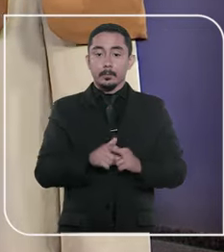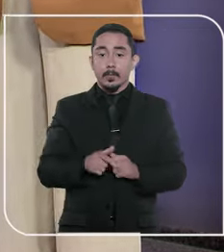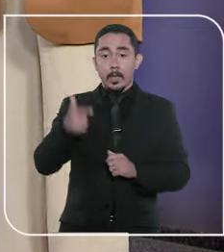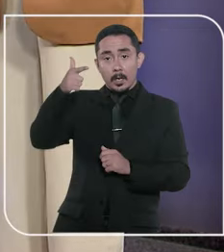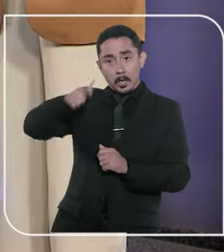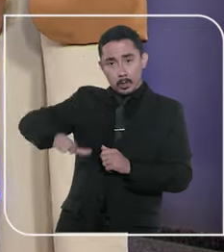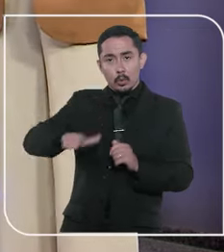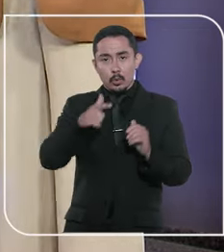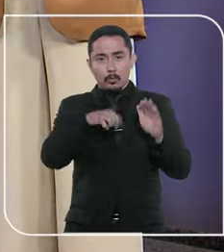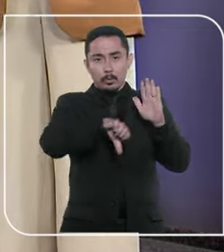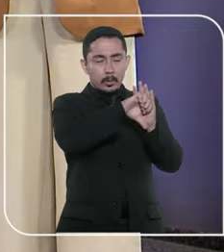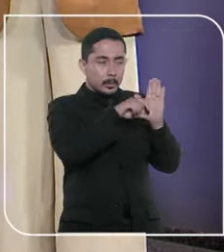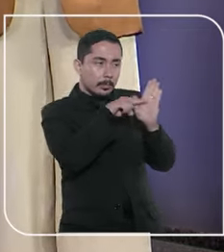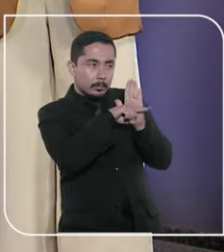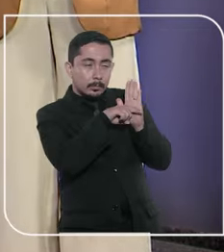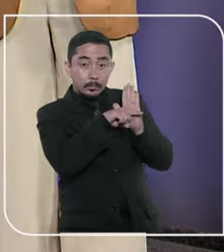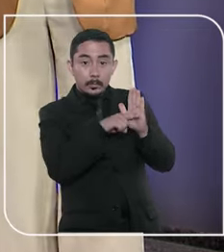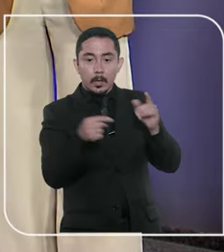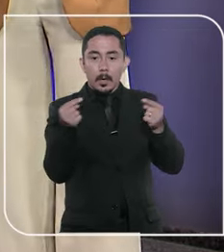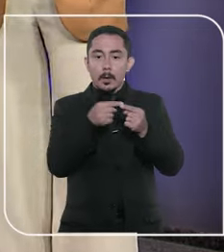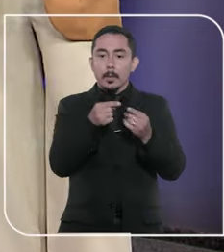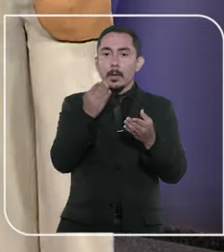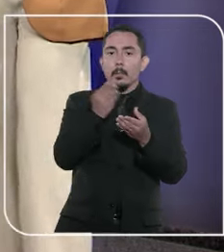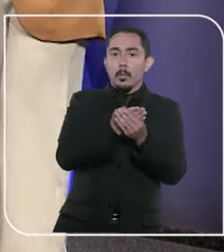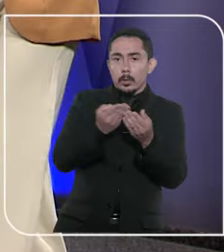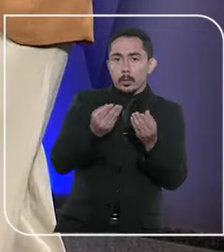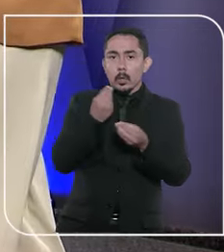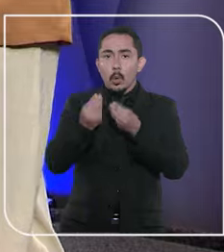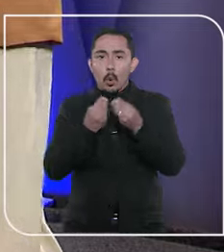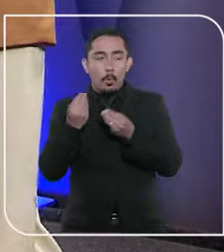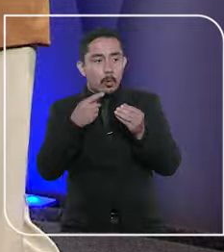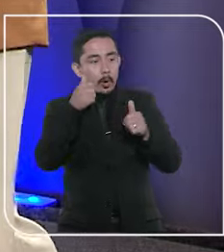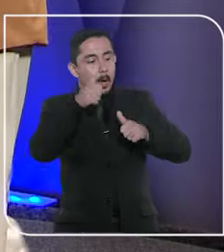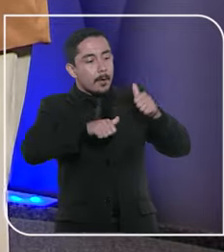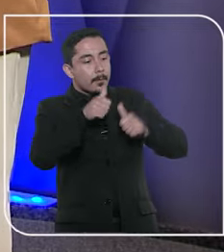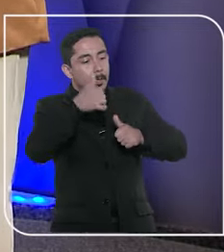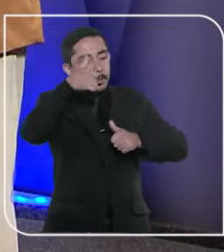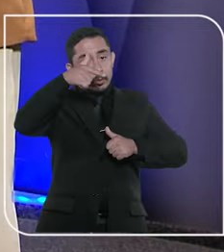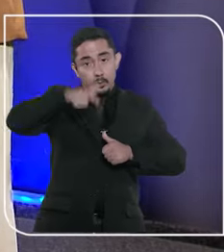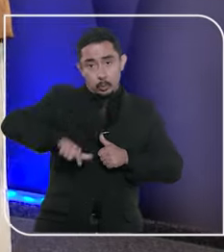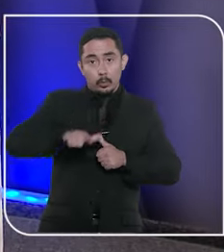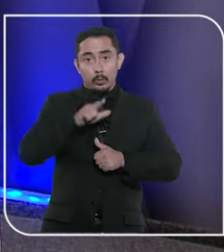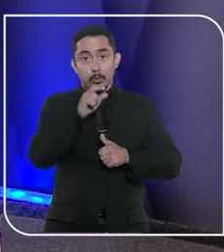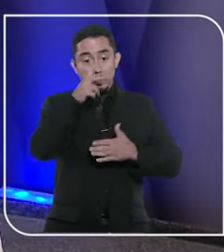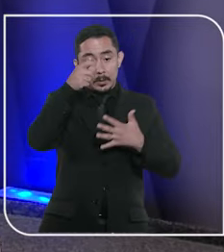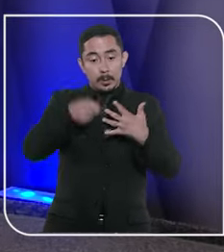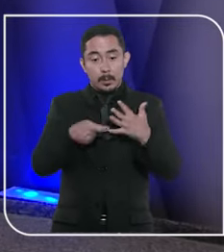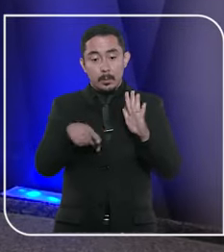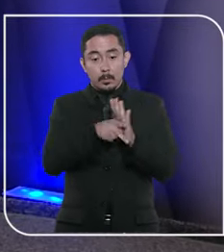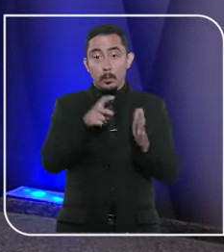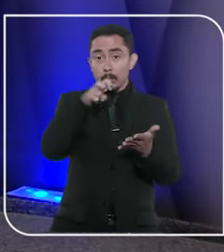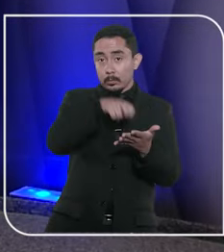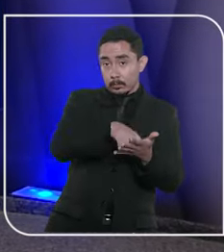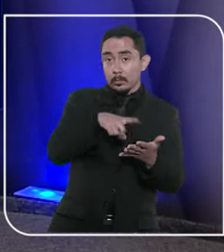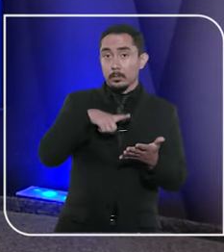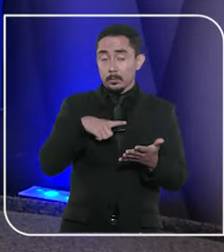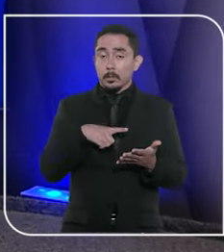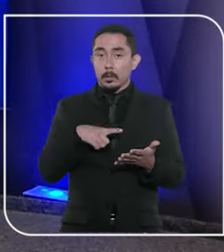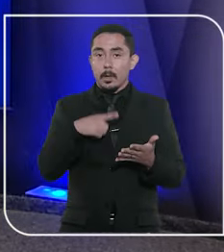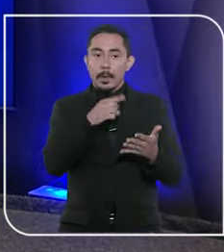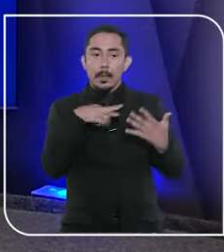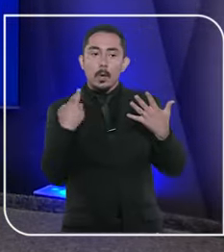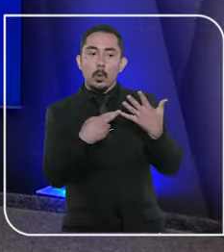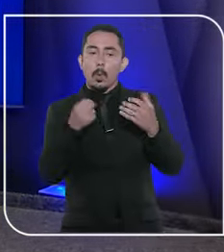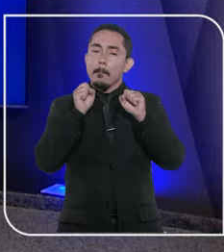aqui no telão. A revisão criminal é um procedimento jurídico que permite reavaliar uma sentença penal